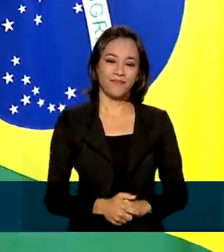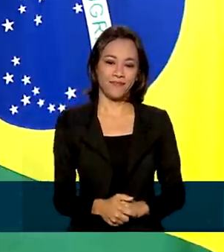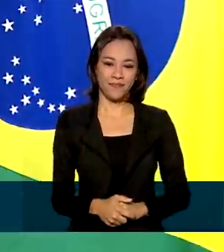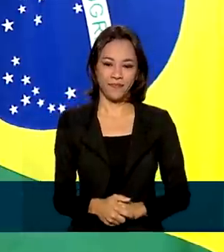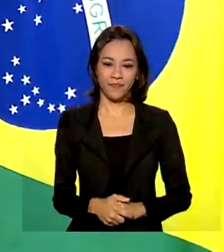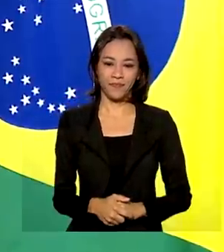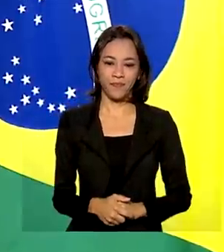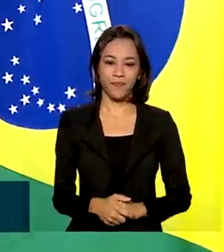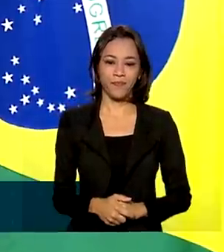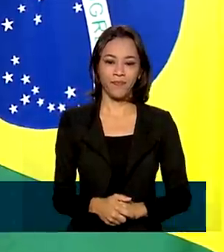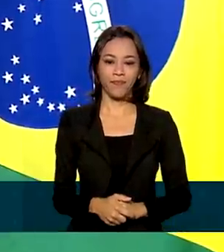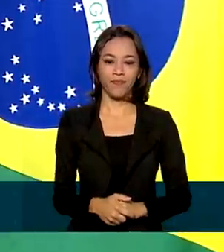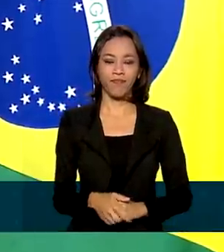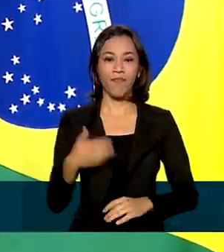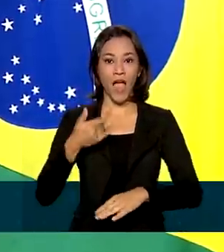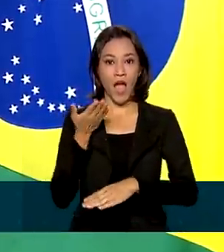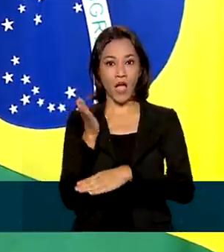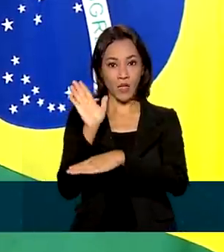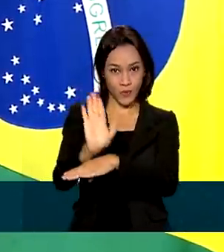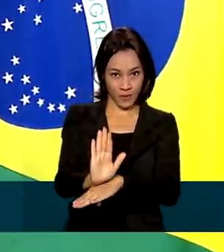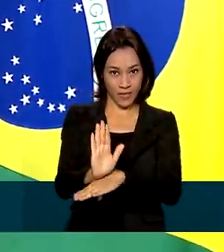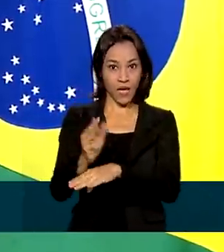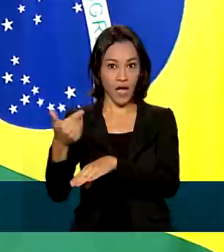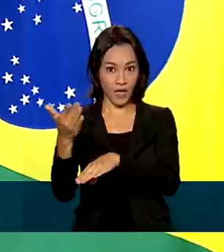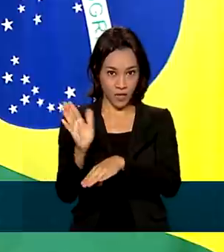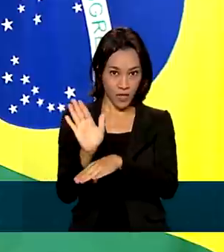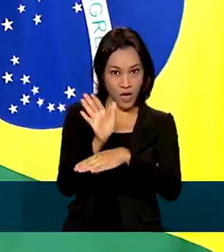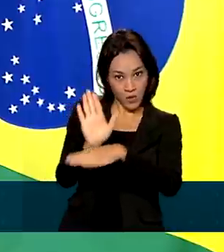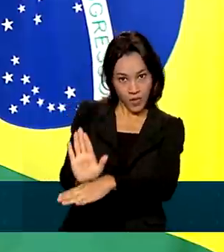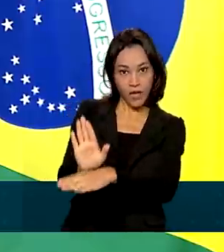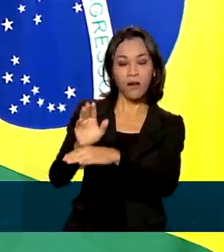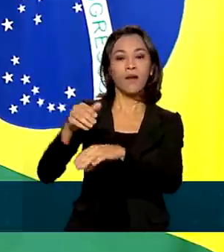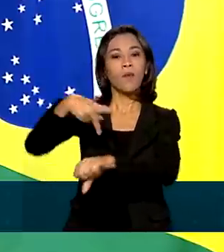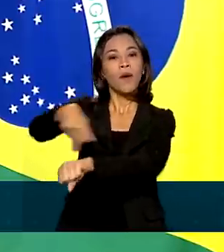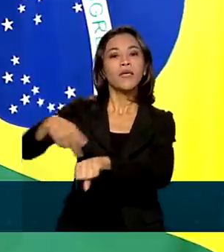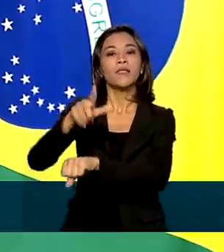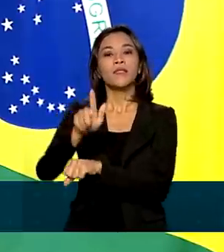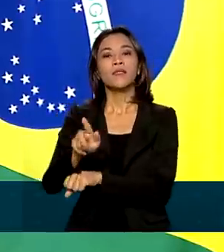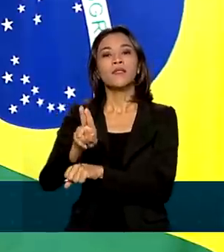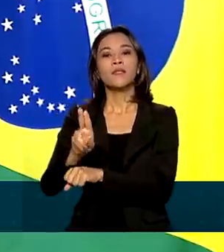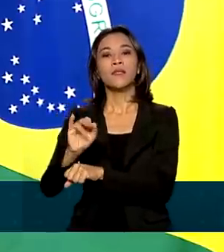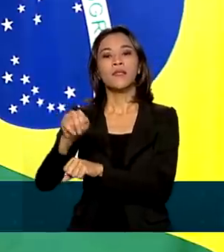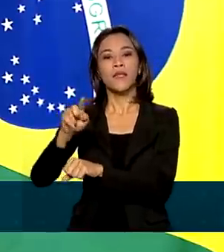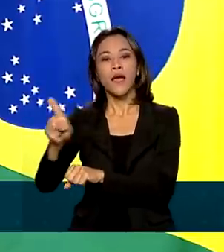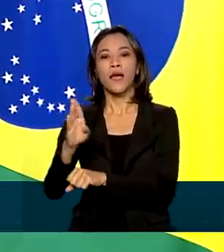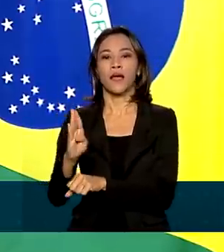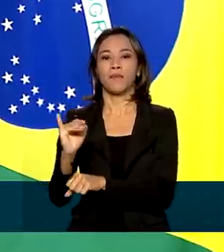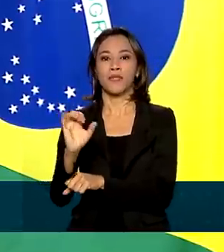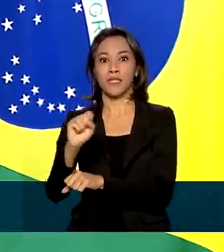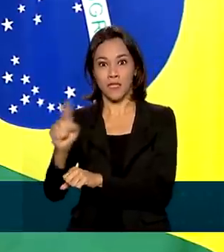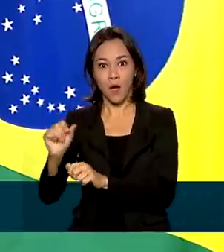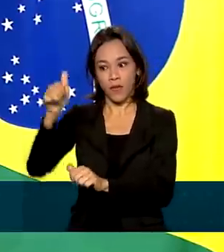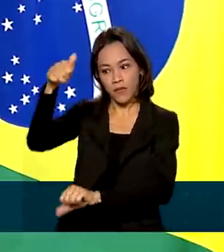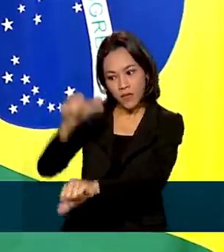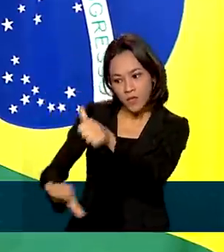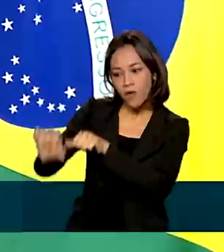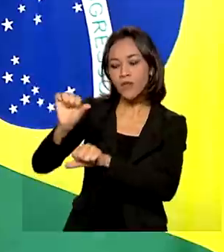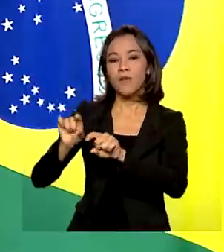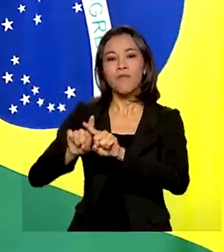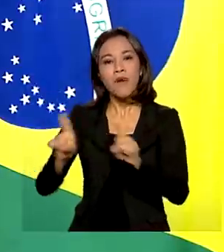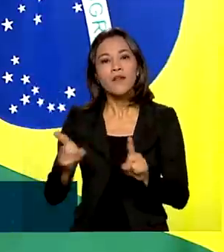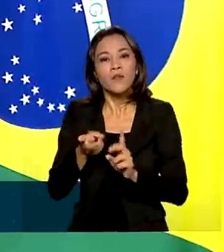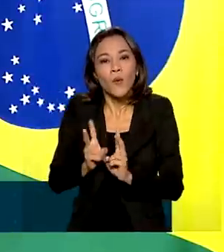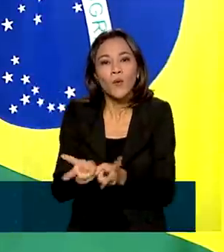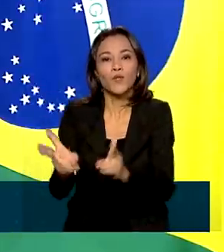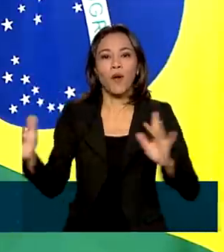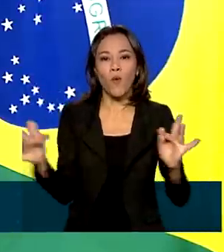Guiné-Bissau não só em transformação, mas sim intensificar as nossas